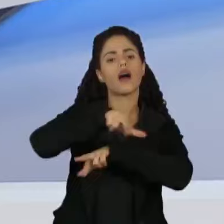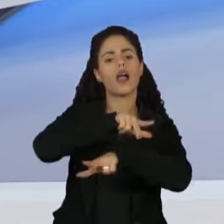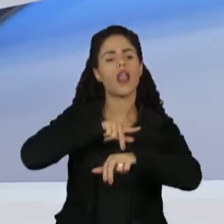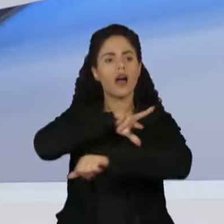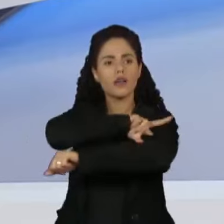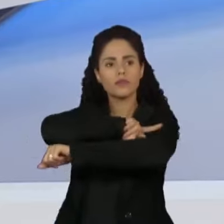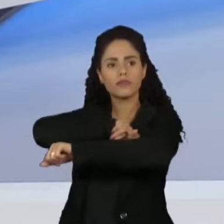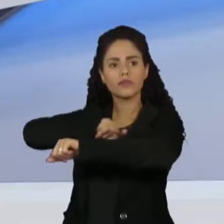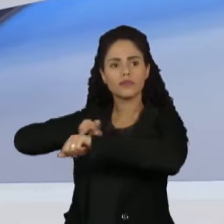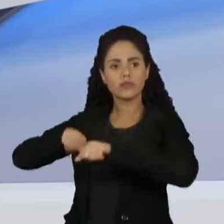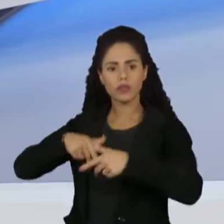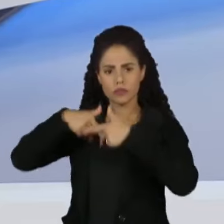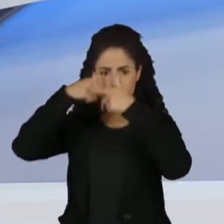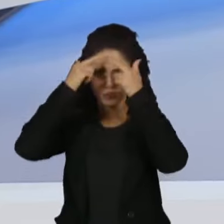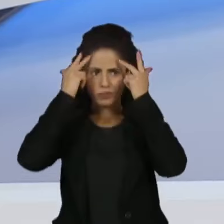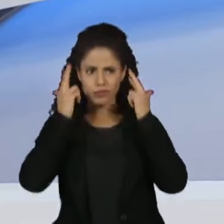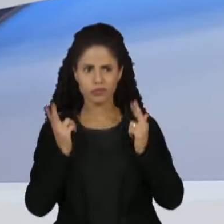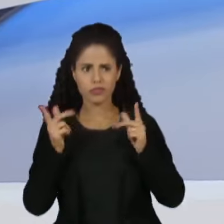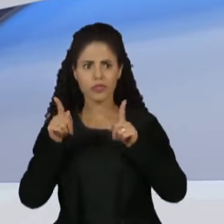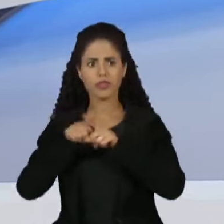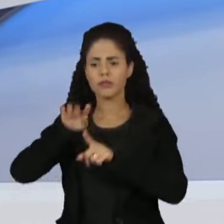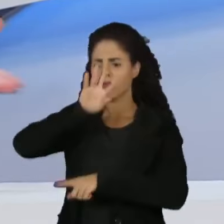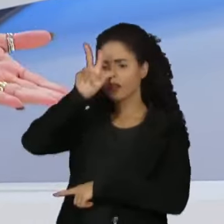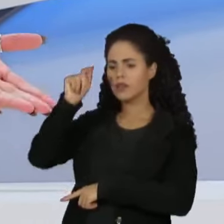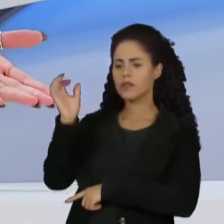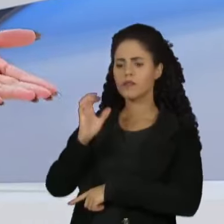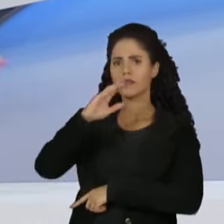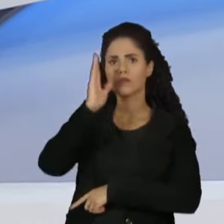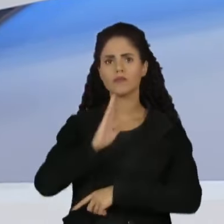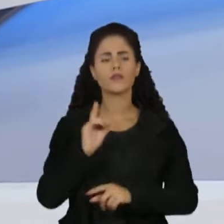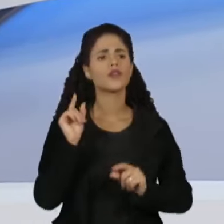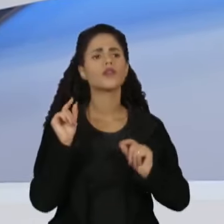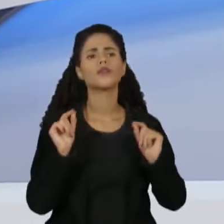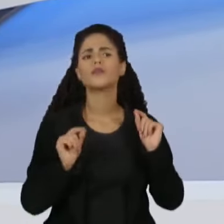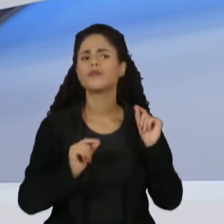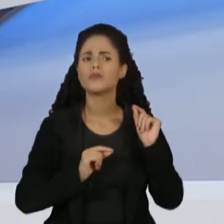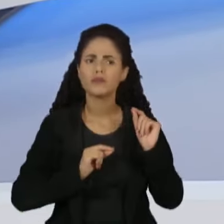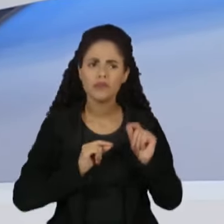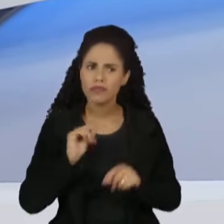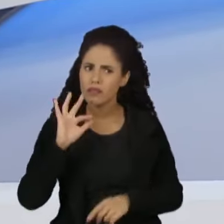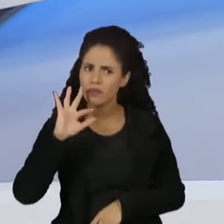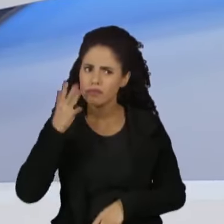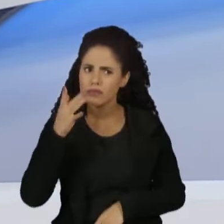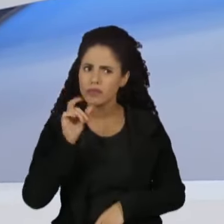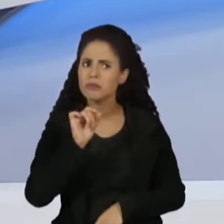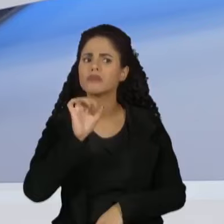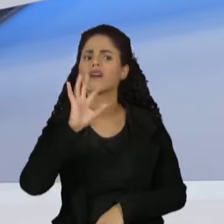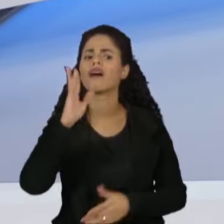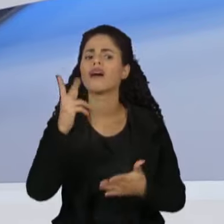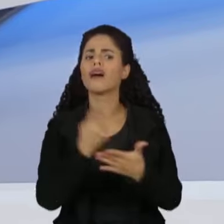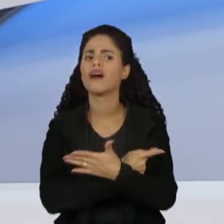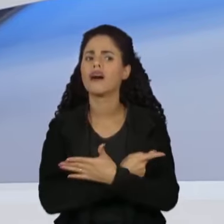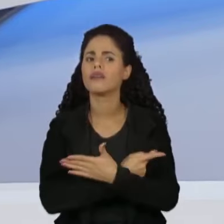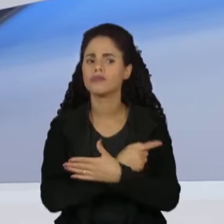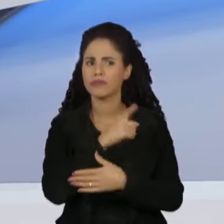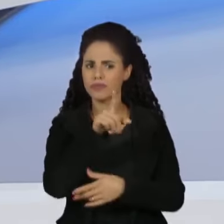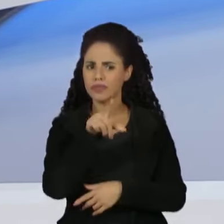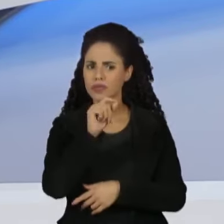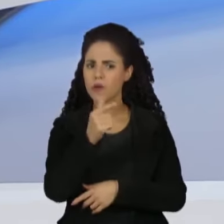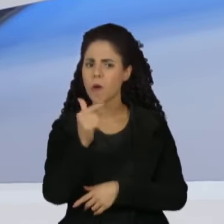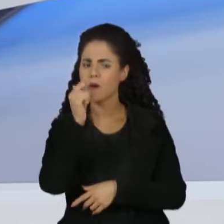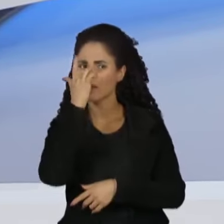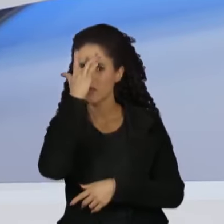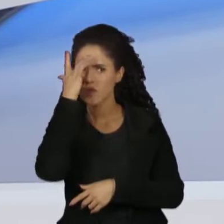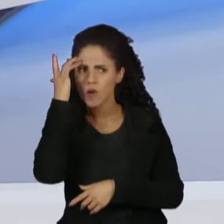origem africana. A minha pergunta é, o que aconteceu, qual foi o problema que aconteceu no meio do caminho para